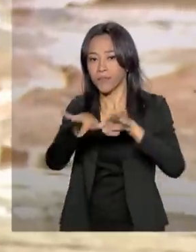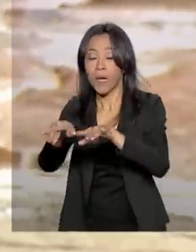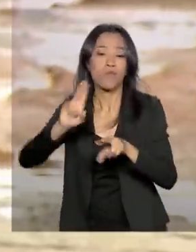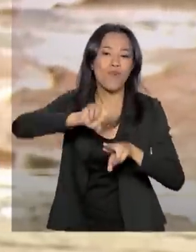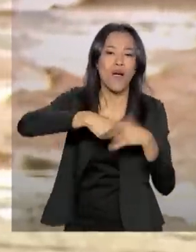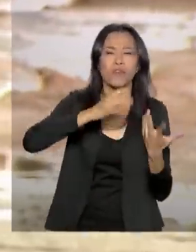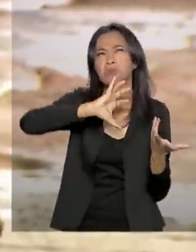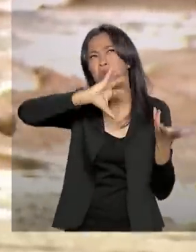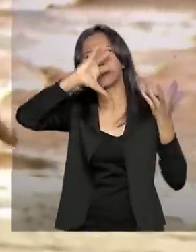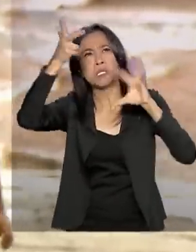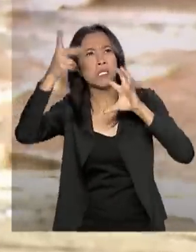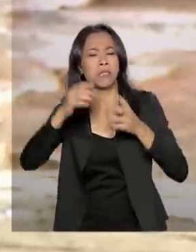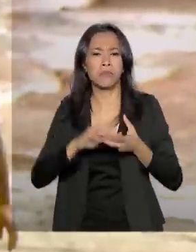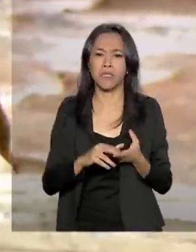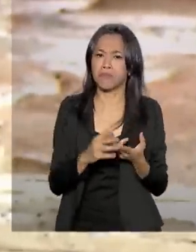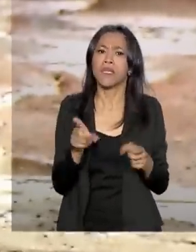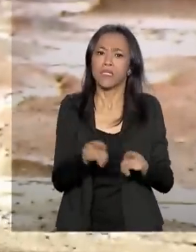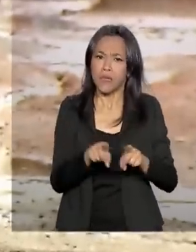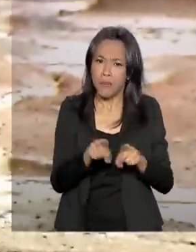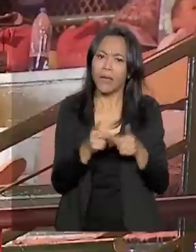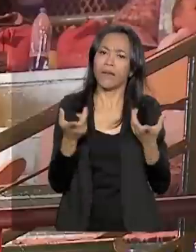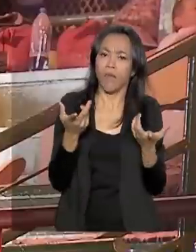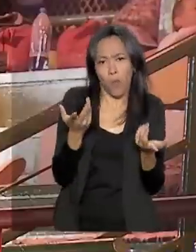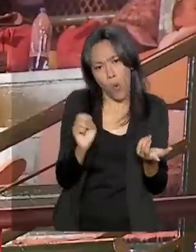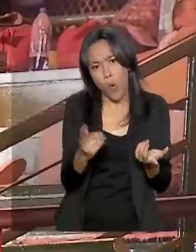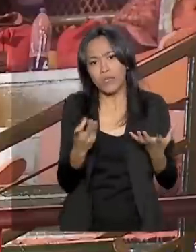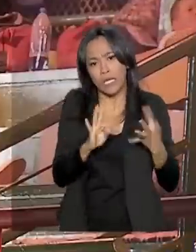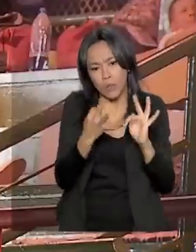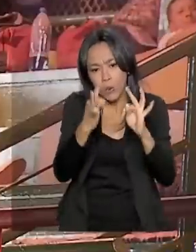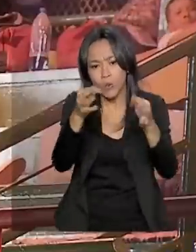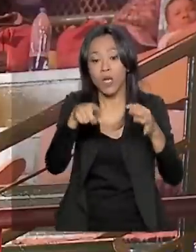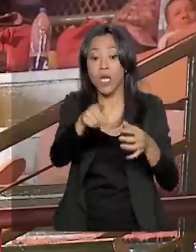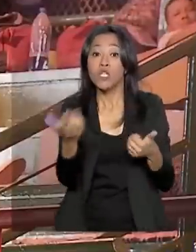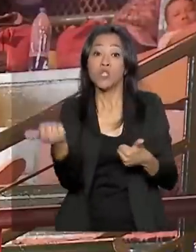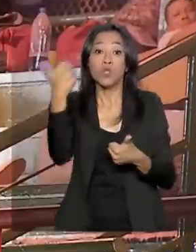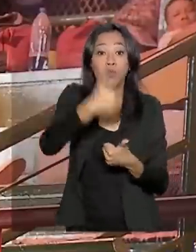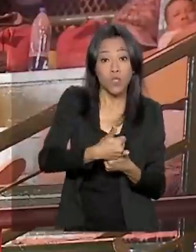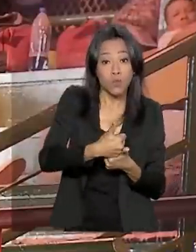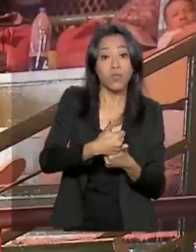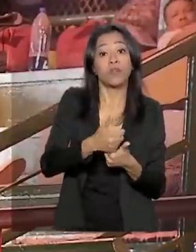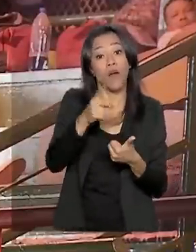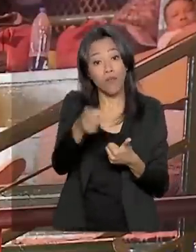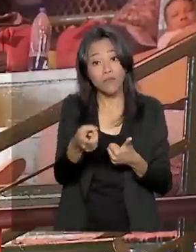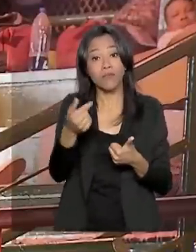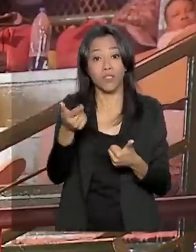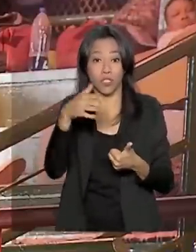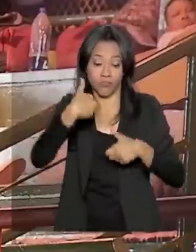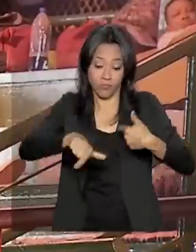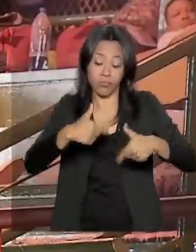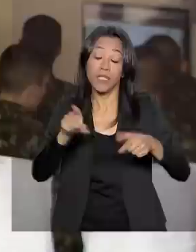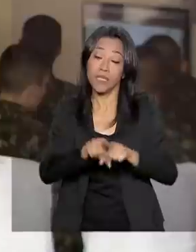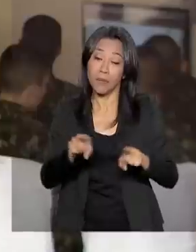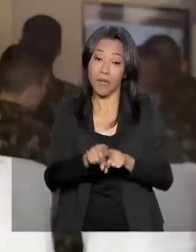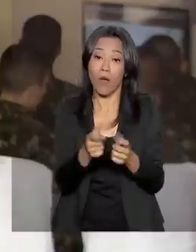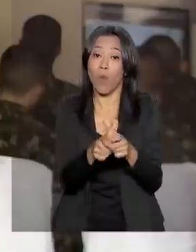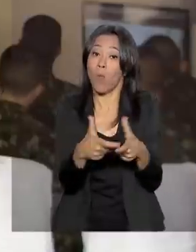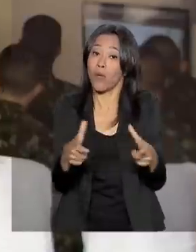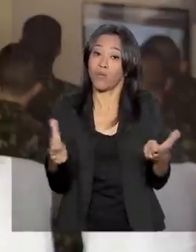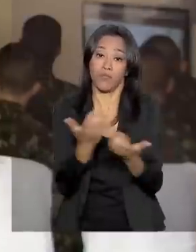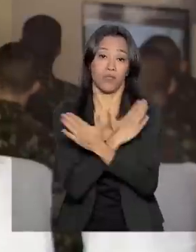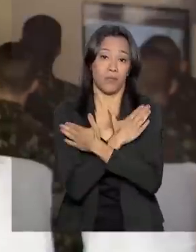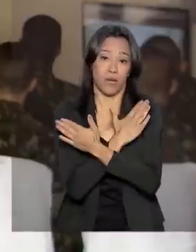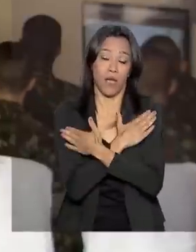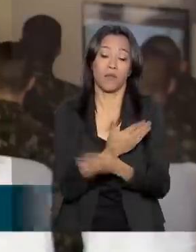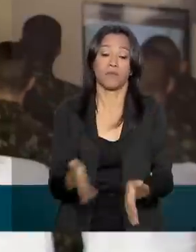mudanças climáticas e ao avanço tecnológico, com a substituição de mão de obra humana e o aumento do desemprego. O Exército